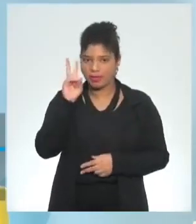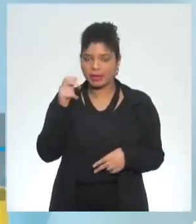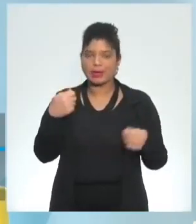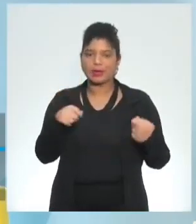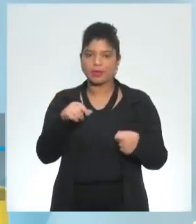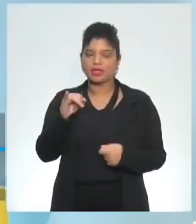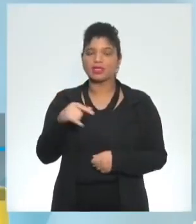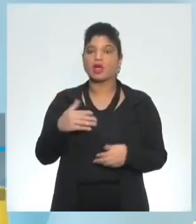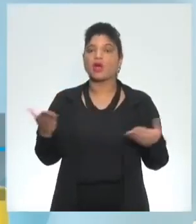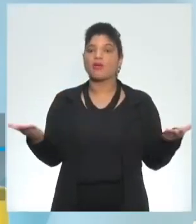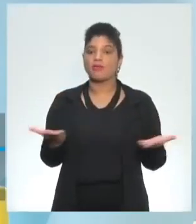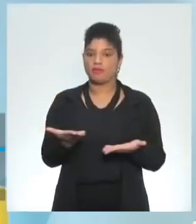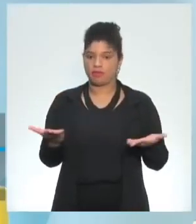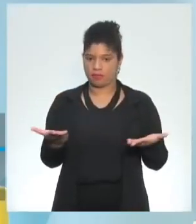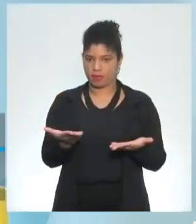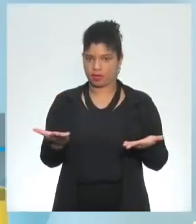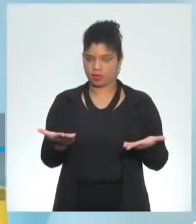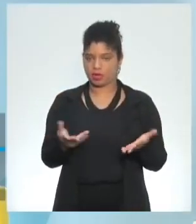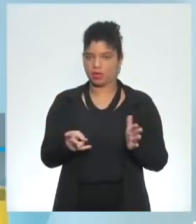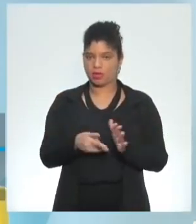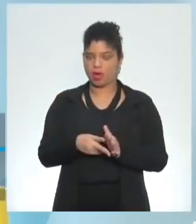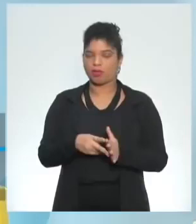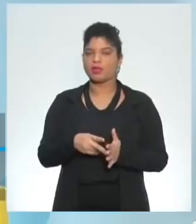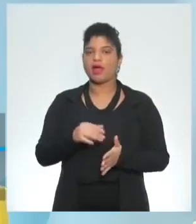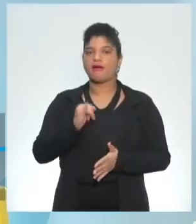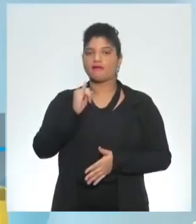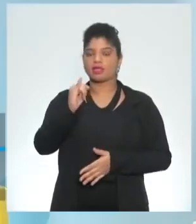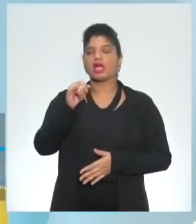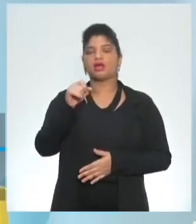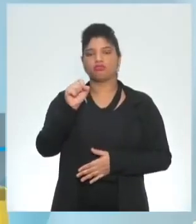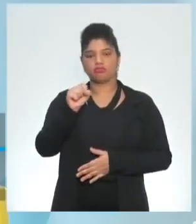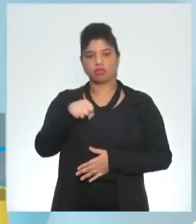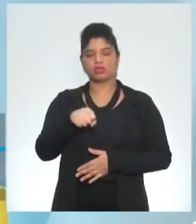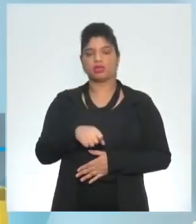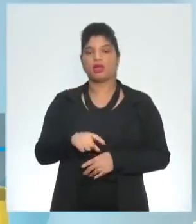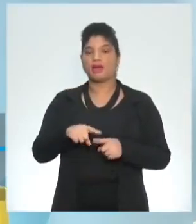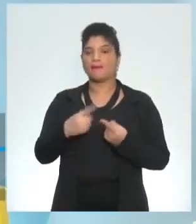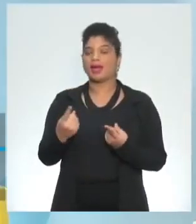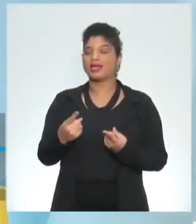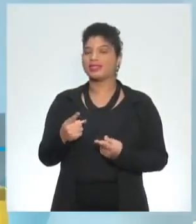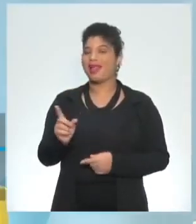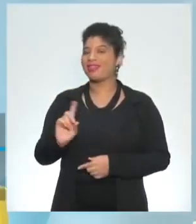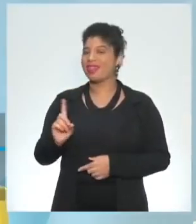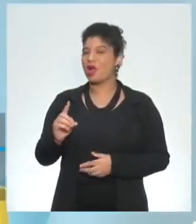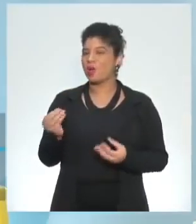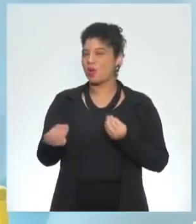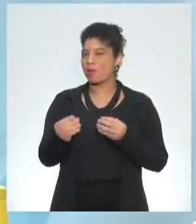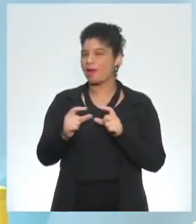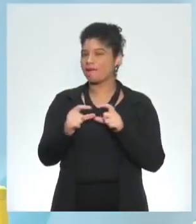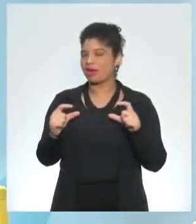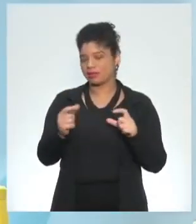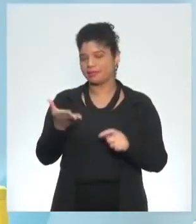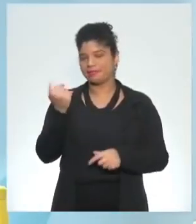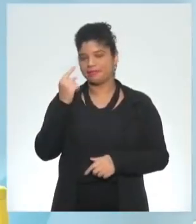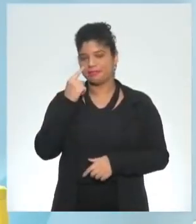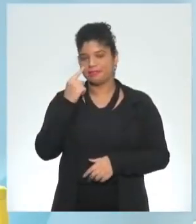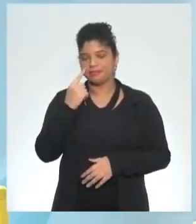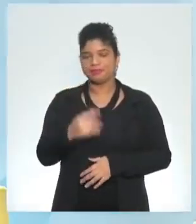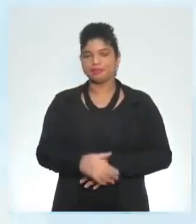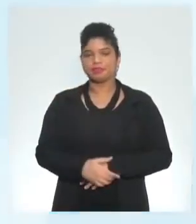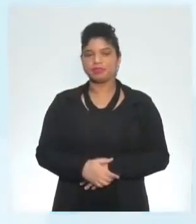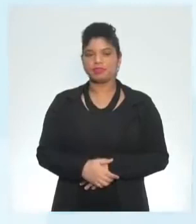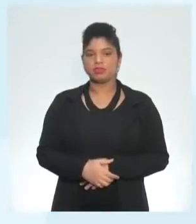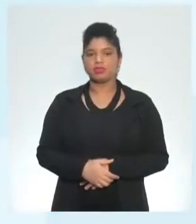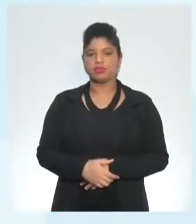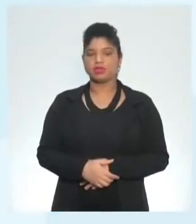gente fala do presente na afirmativa na negativa o que acontece legal vamos voltar aqui pra falar um pouquinho da negativa